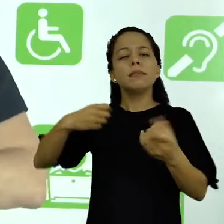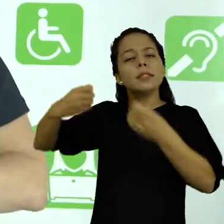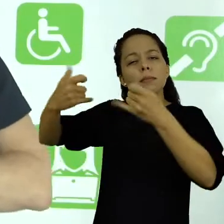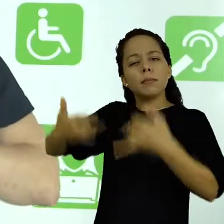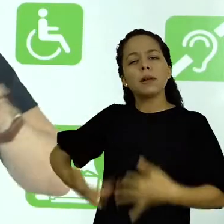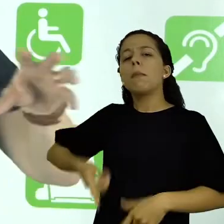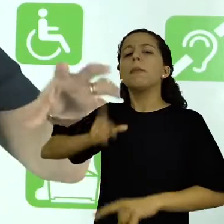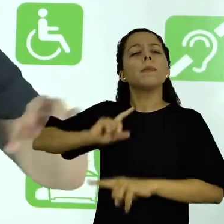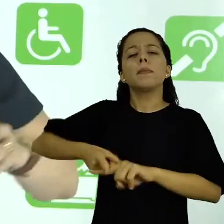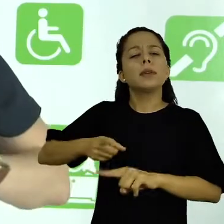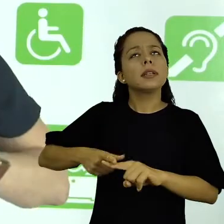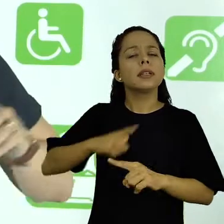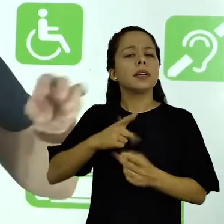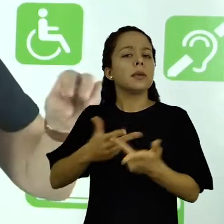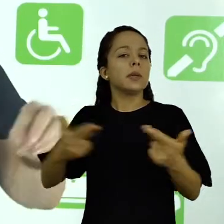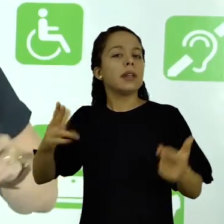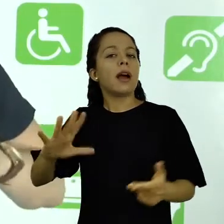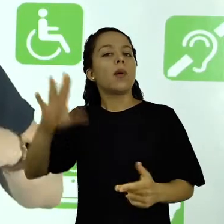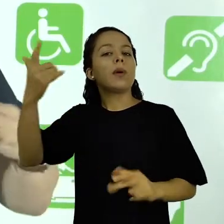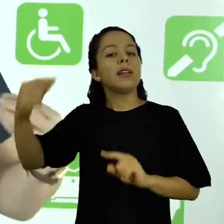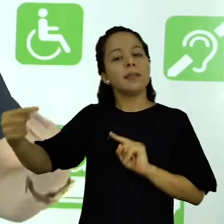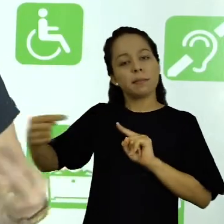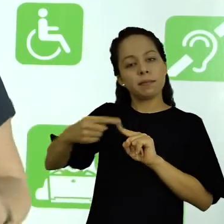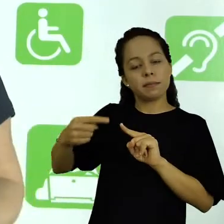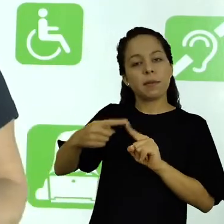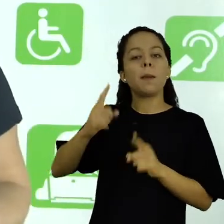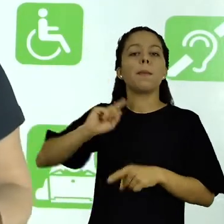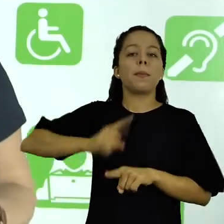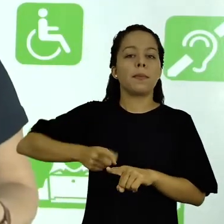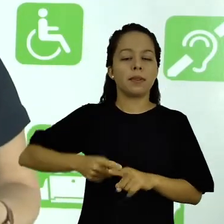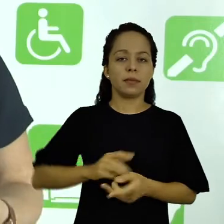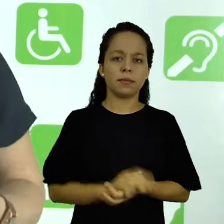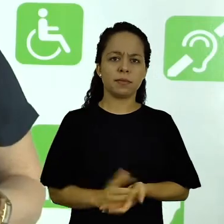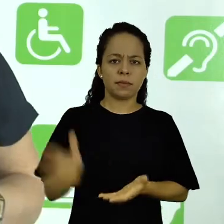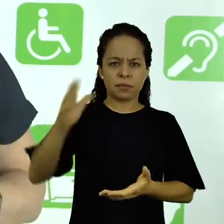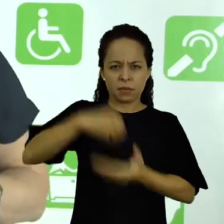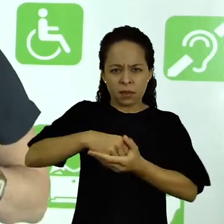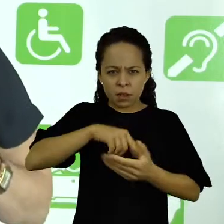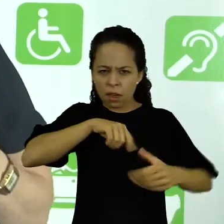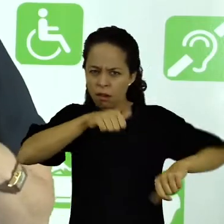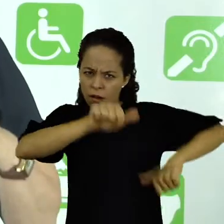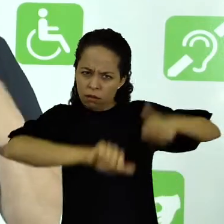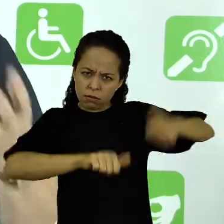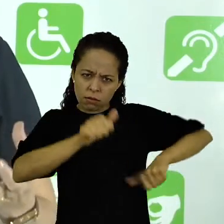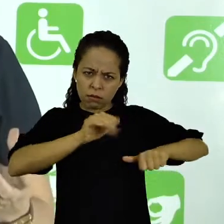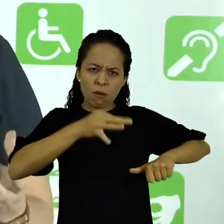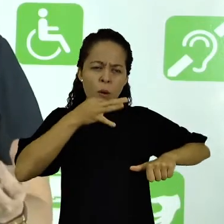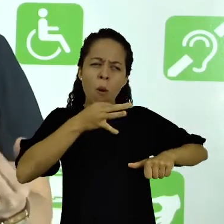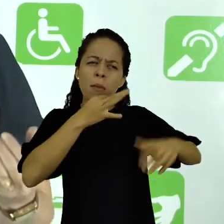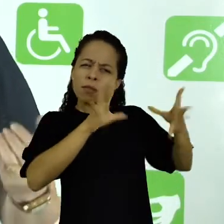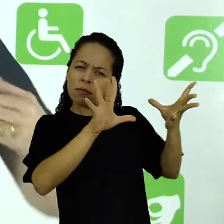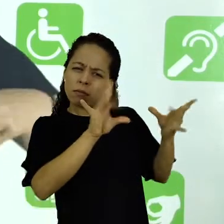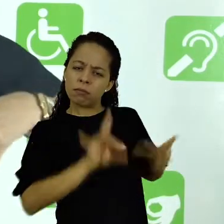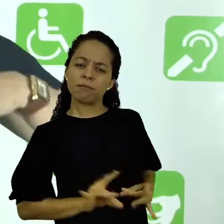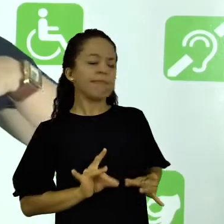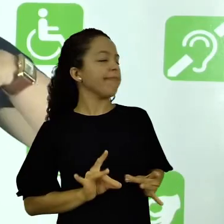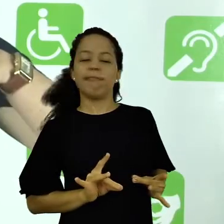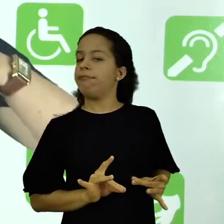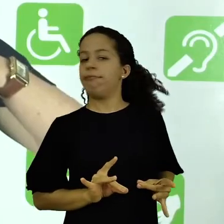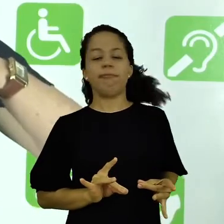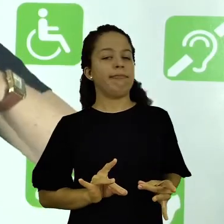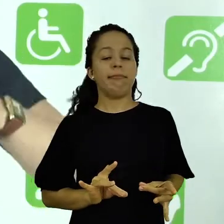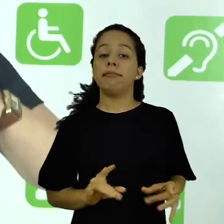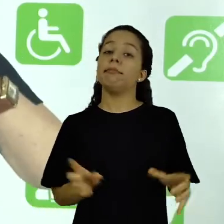a ocorrência de fatos relacionados a esse fenômeno. Ele não tem uma análise crítica e ele não